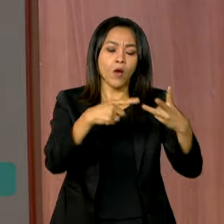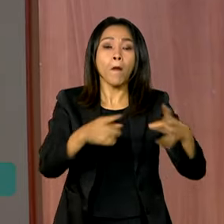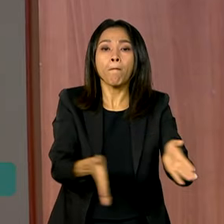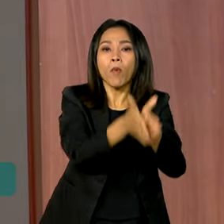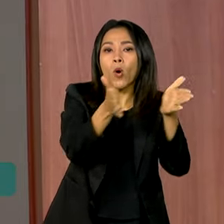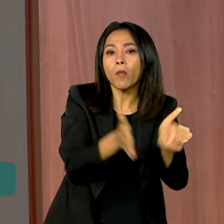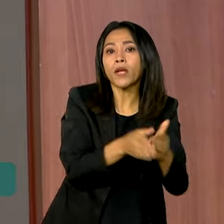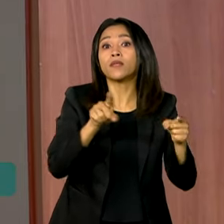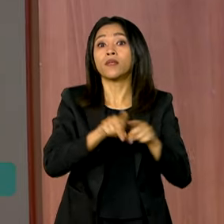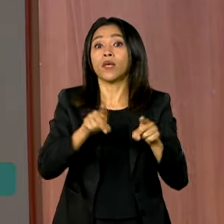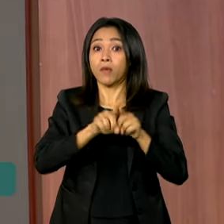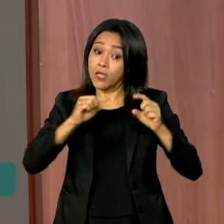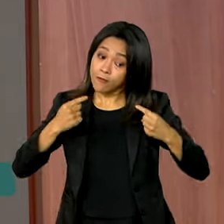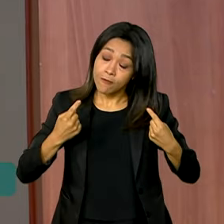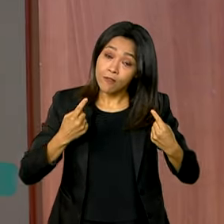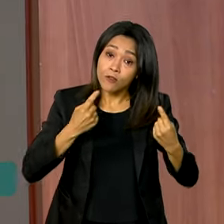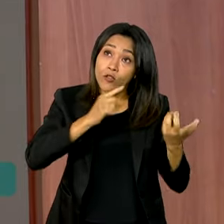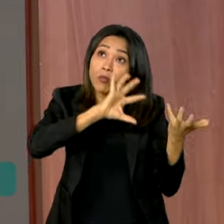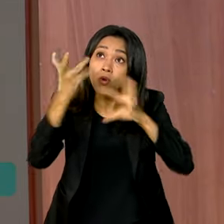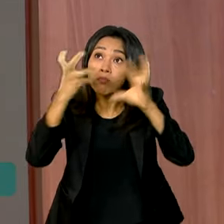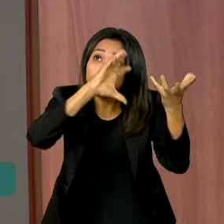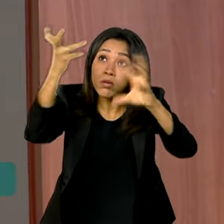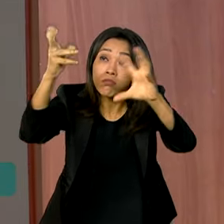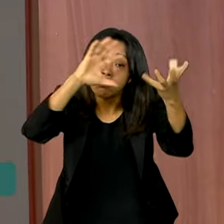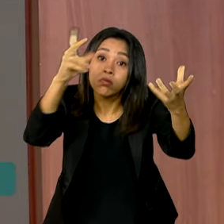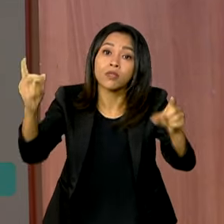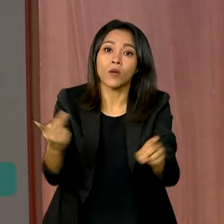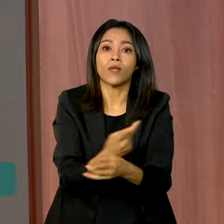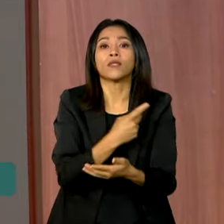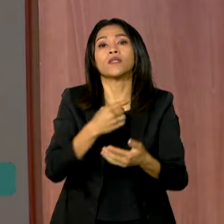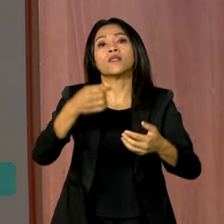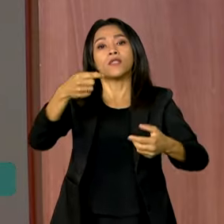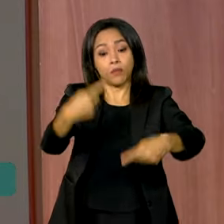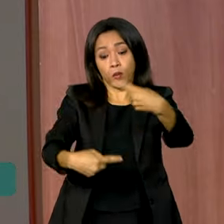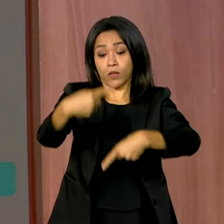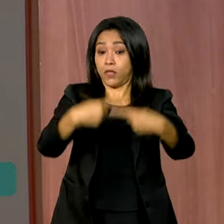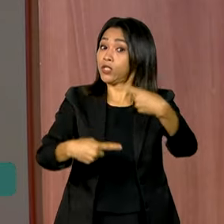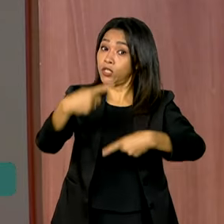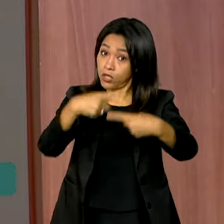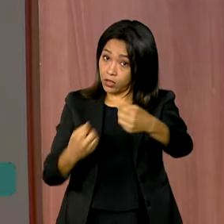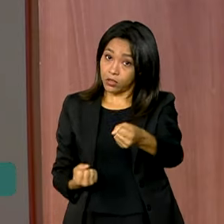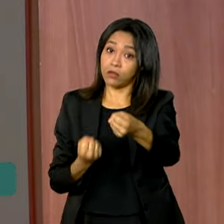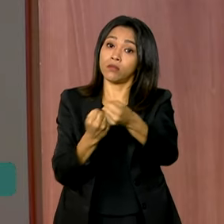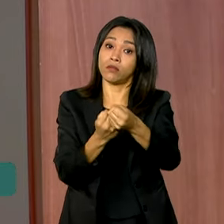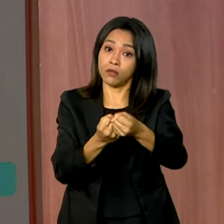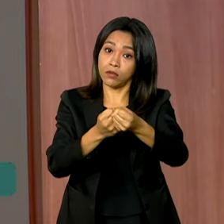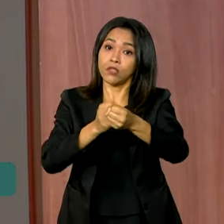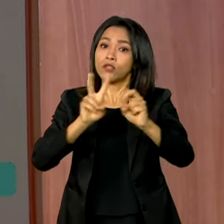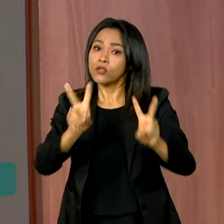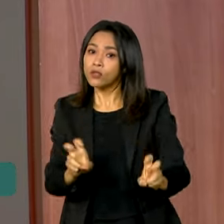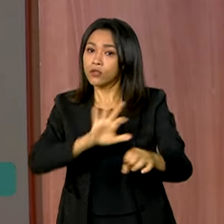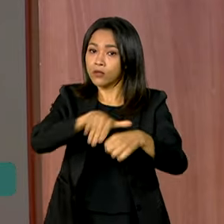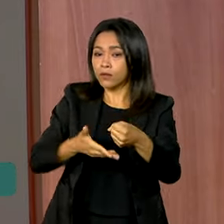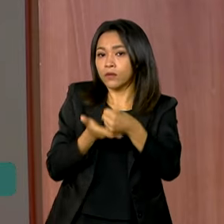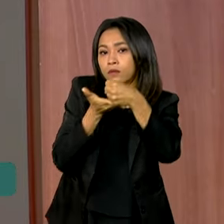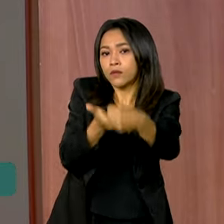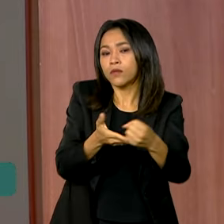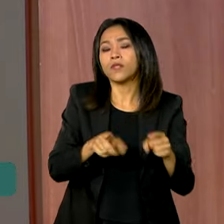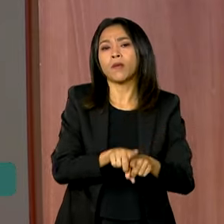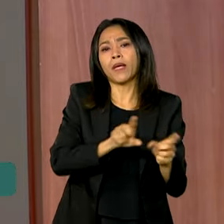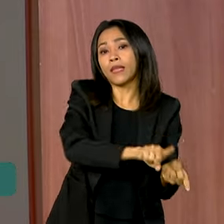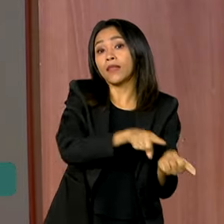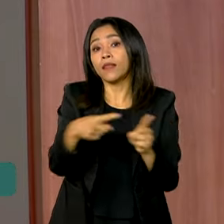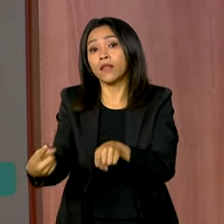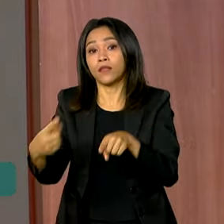enfrentamento às mudanças climáticas e políticas públicas também de fortalecimento das políticas públicas de sustentabilidade e uma transição